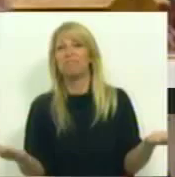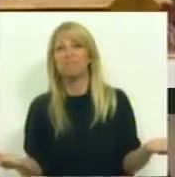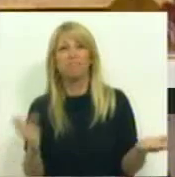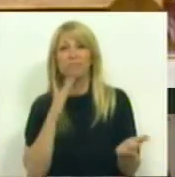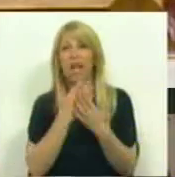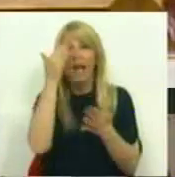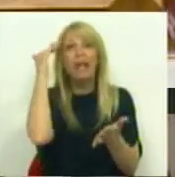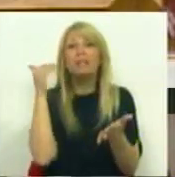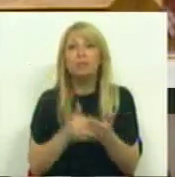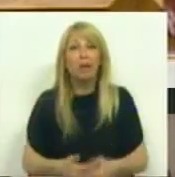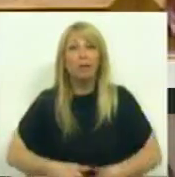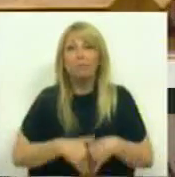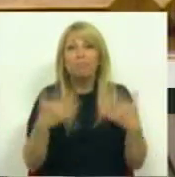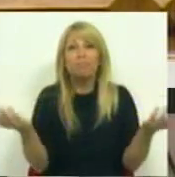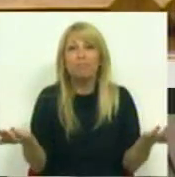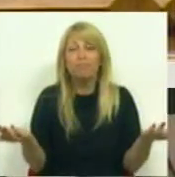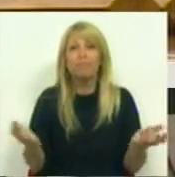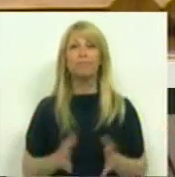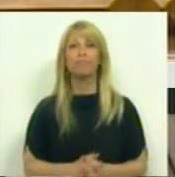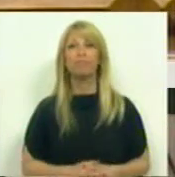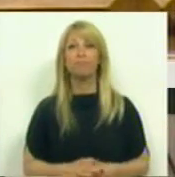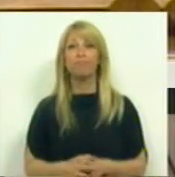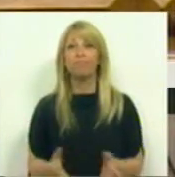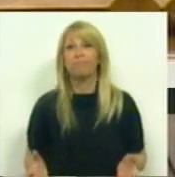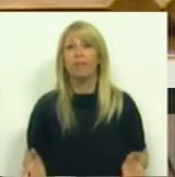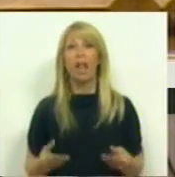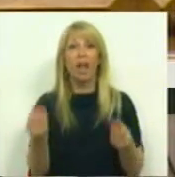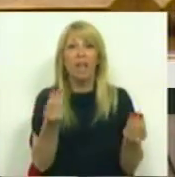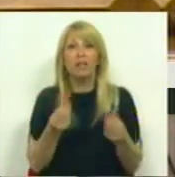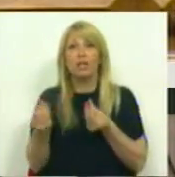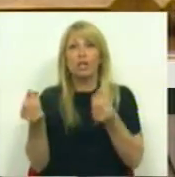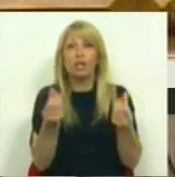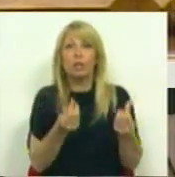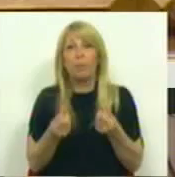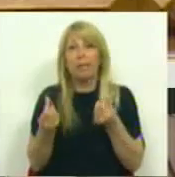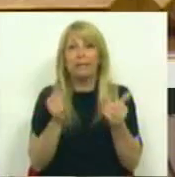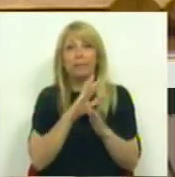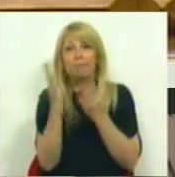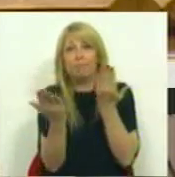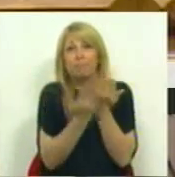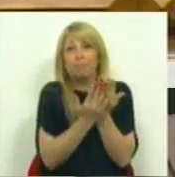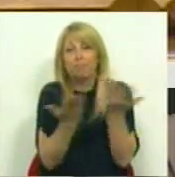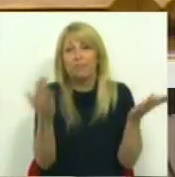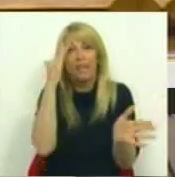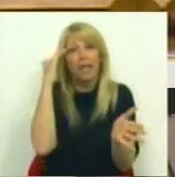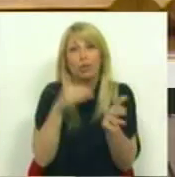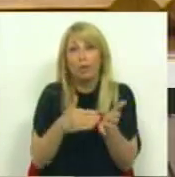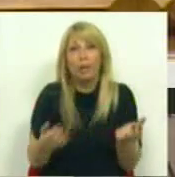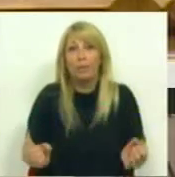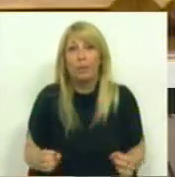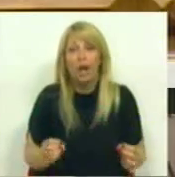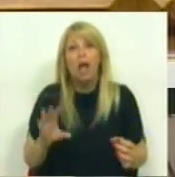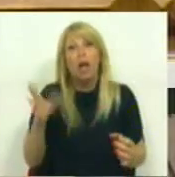nem arrefece. É uma espécie de adenda sem calorias, quando o mal estava